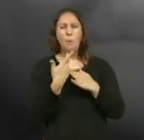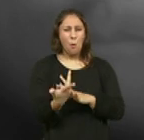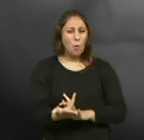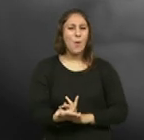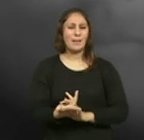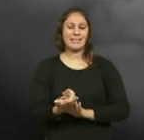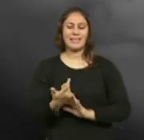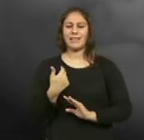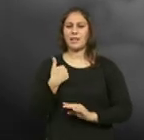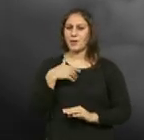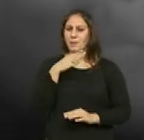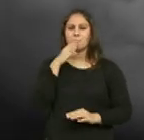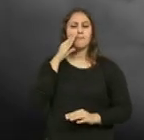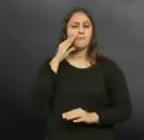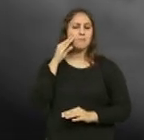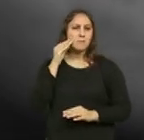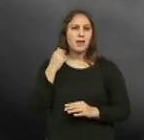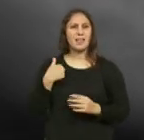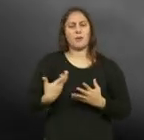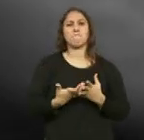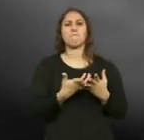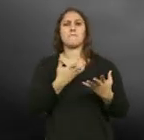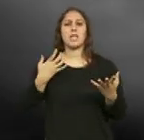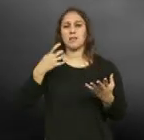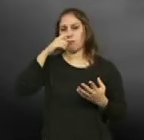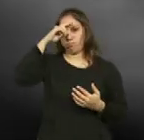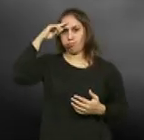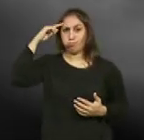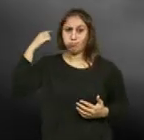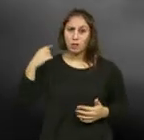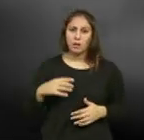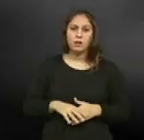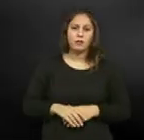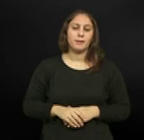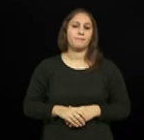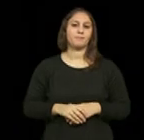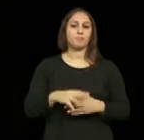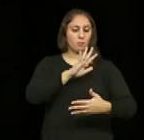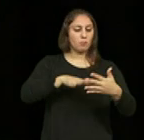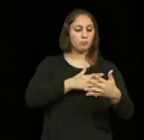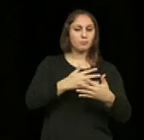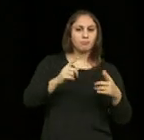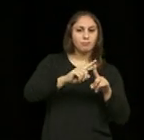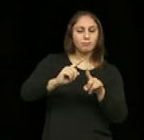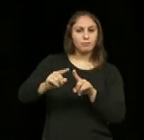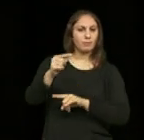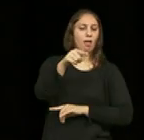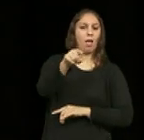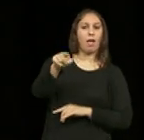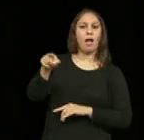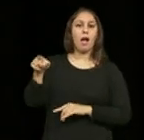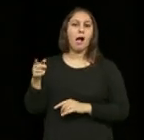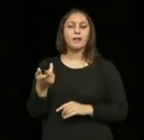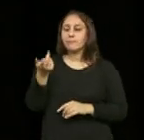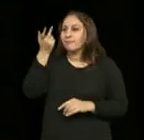que acho difícil construir uma voz no meio disso tudo. Há poemas que surgiram quase